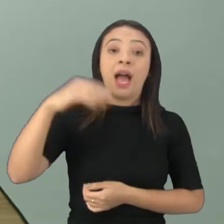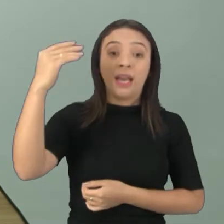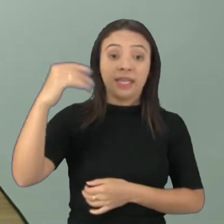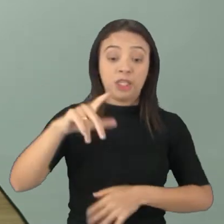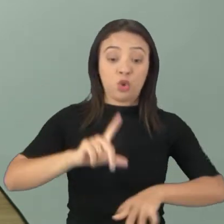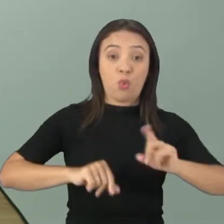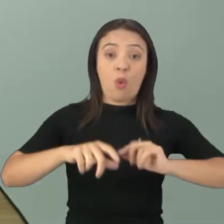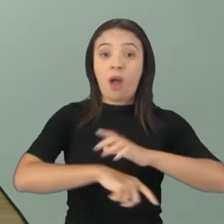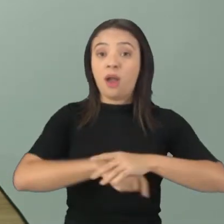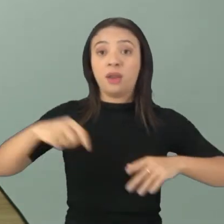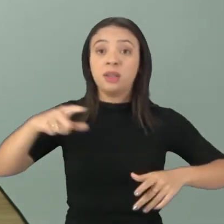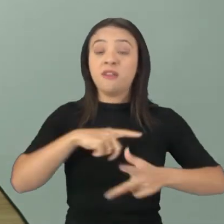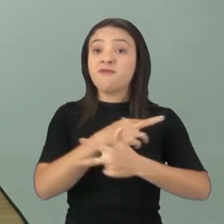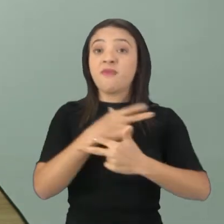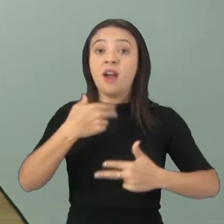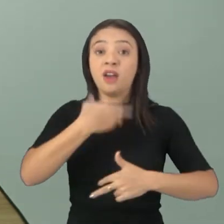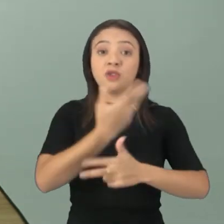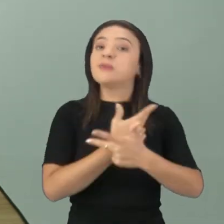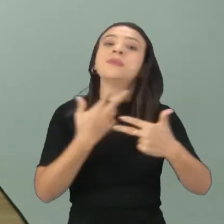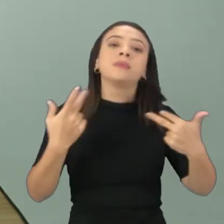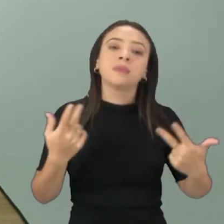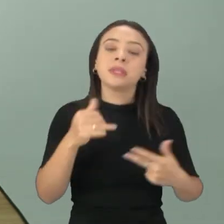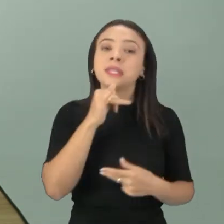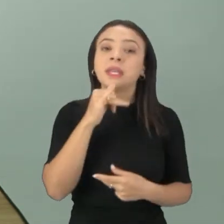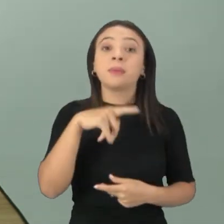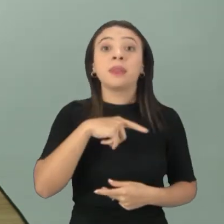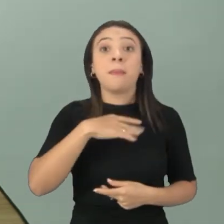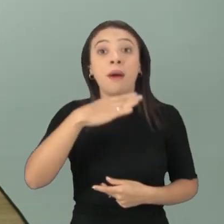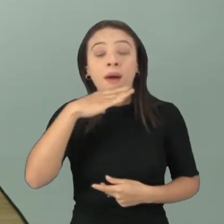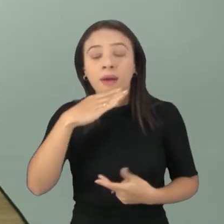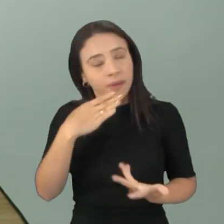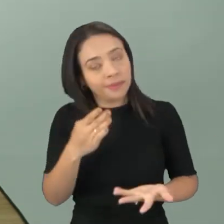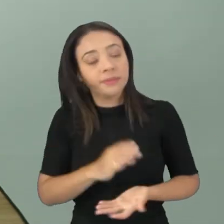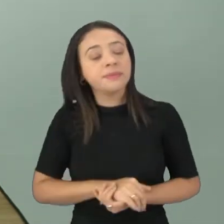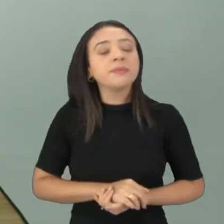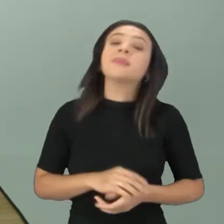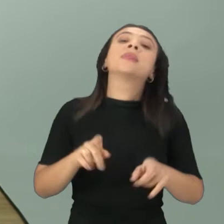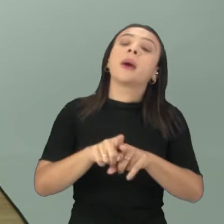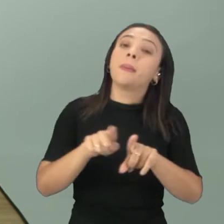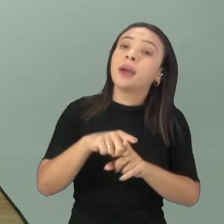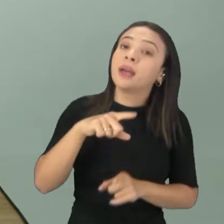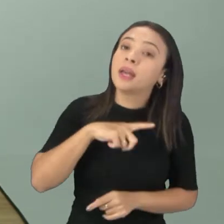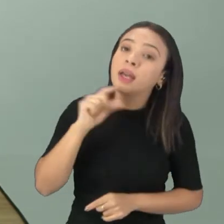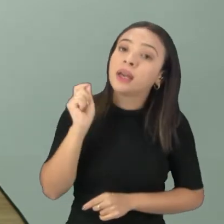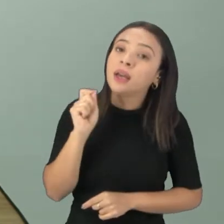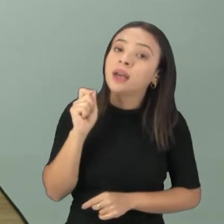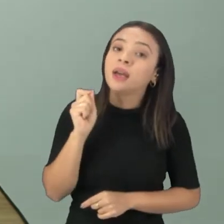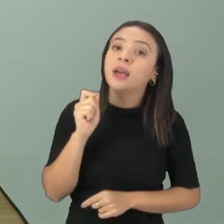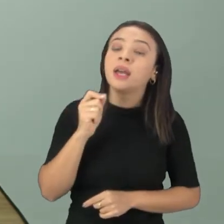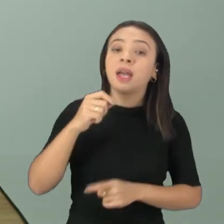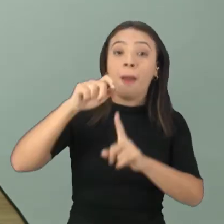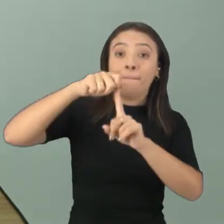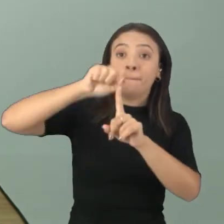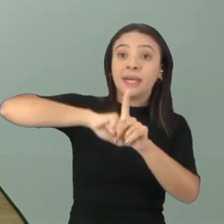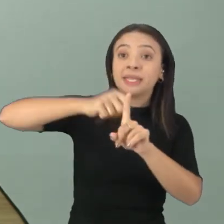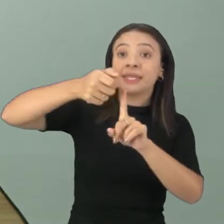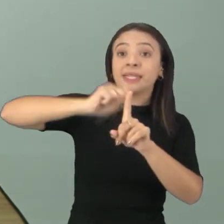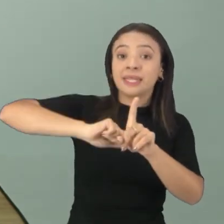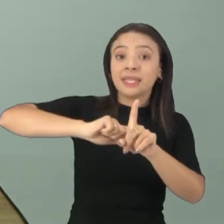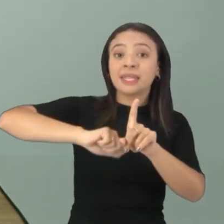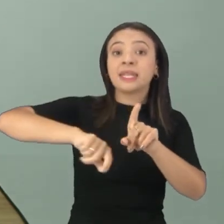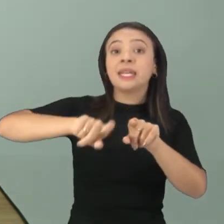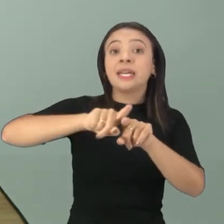de época. Por exemplo, nós temos aqui a época da manga, nós temos a época da banana, da